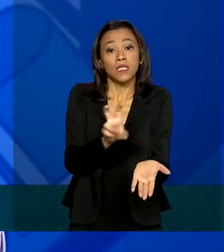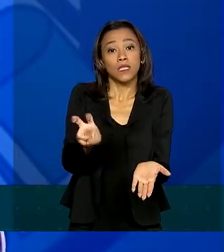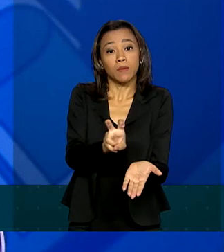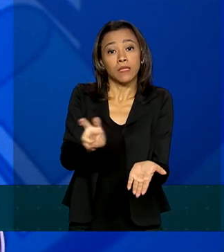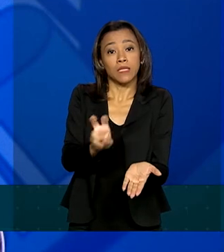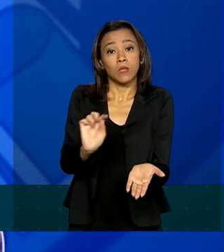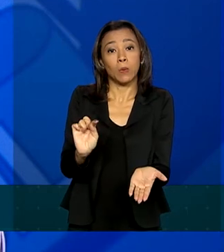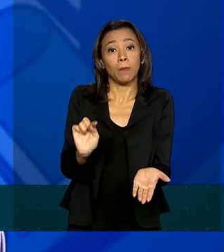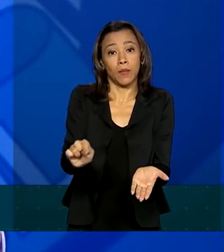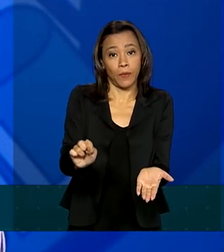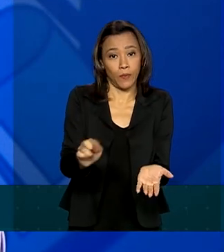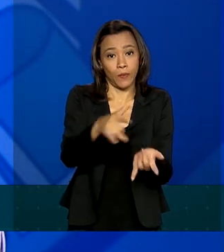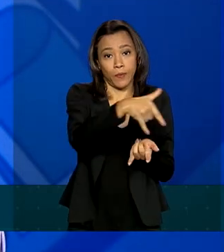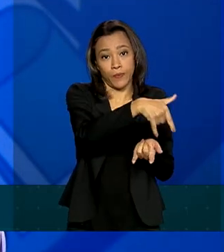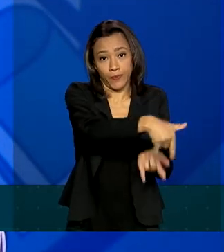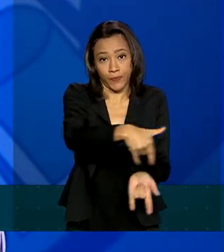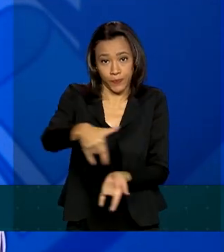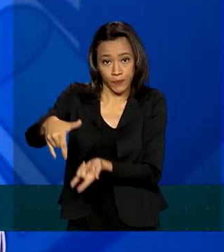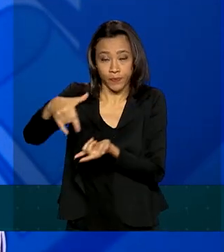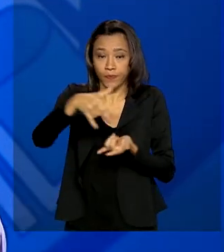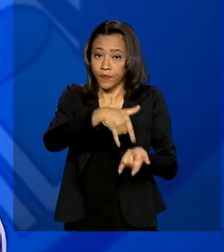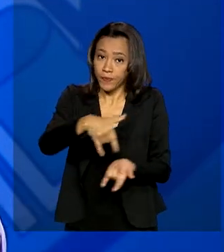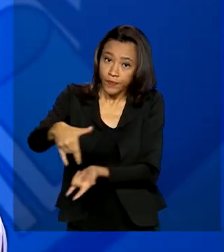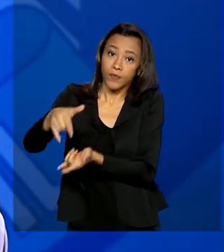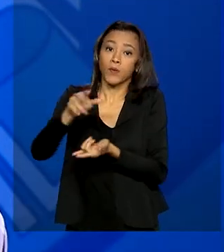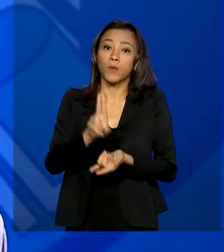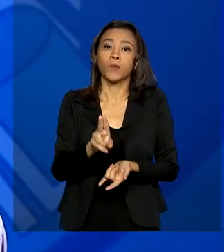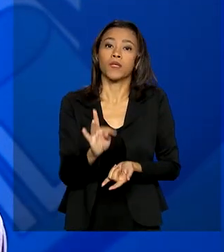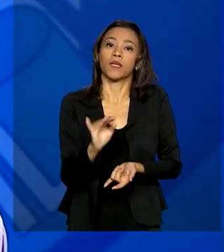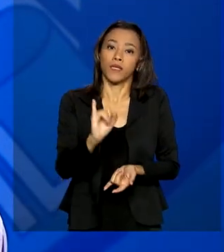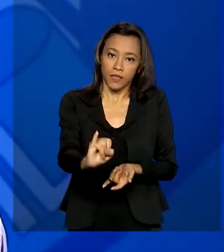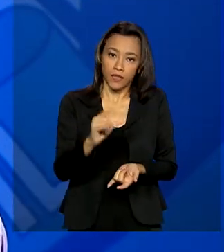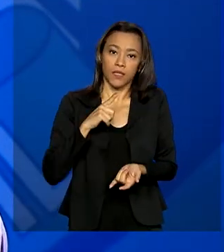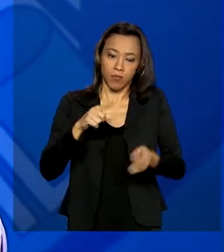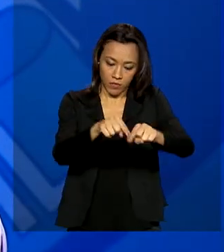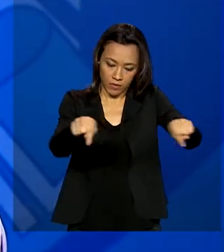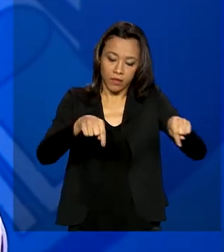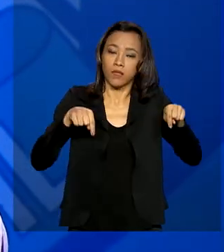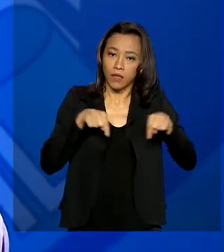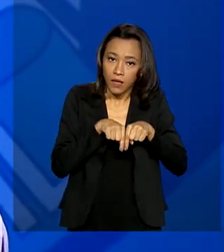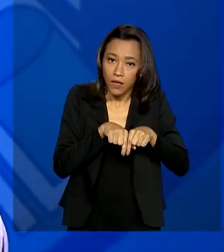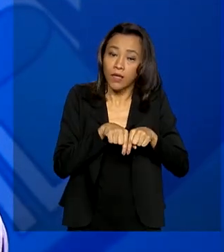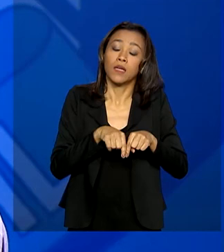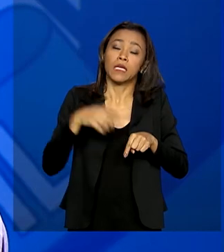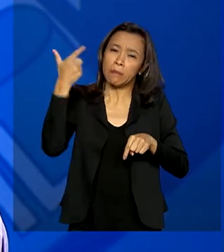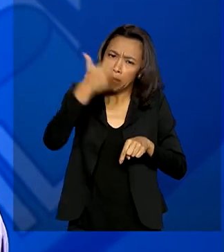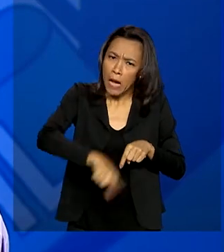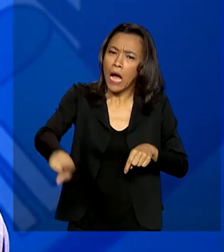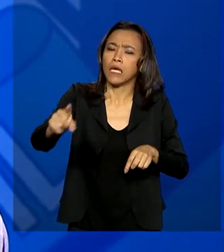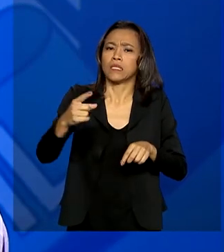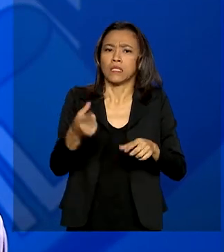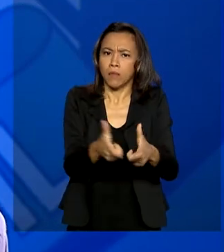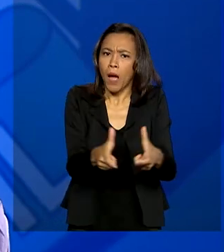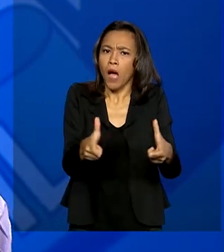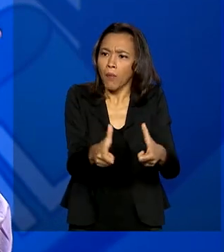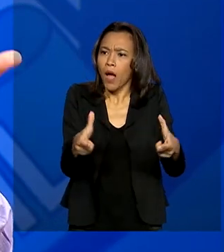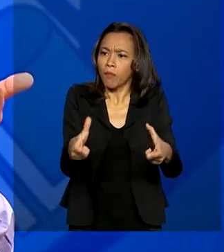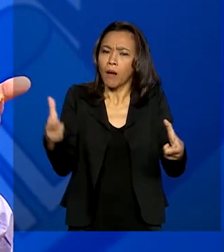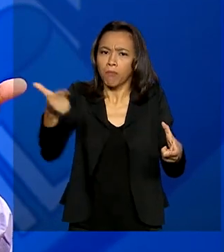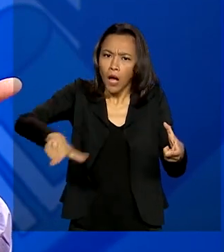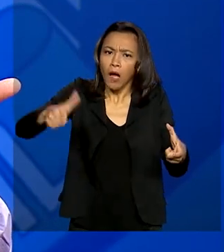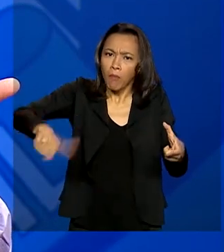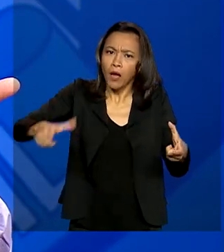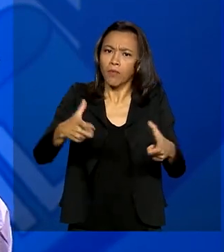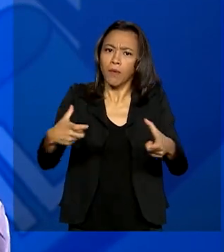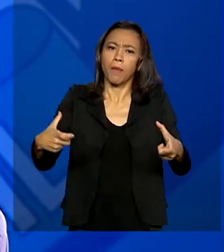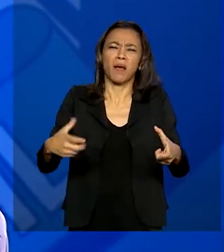de unidade de tratamento intensivo e que nós estamos ampliando esse quantitativo. Estamos ampliando com mais, pelo